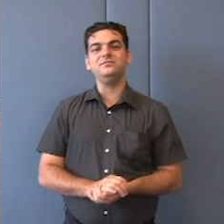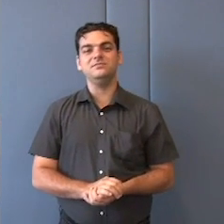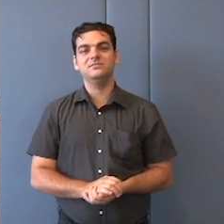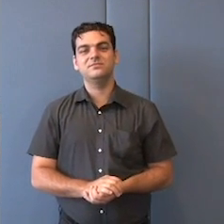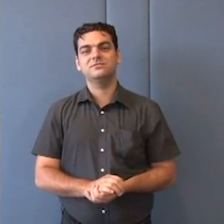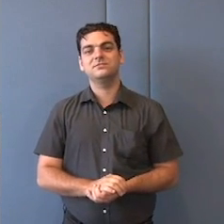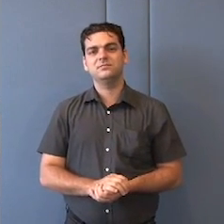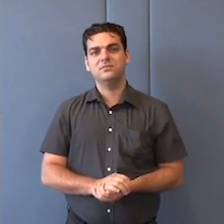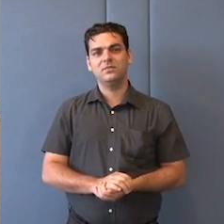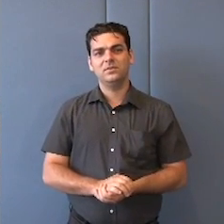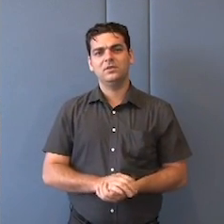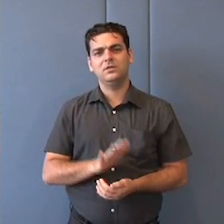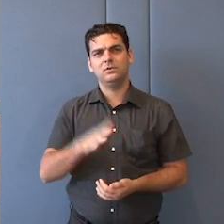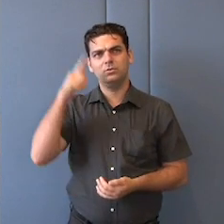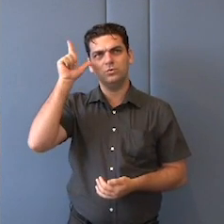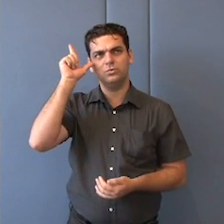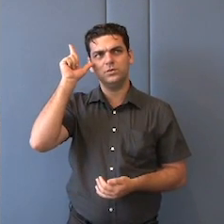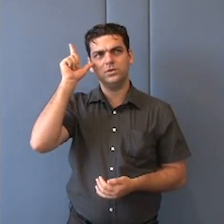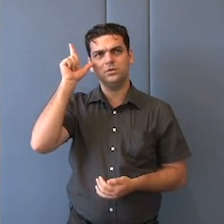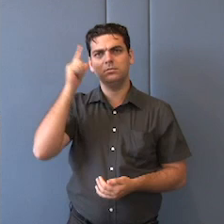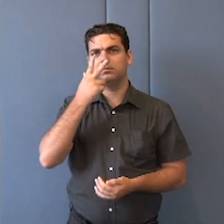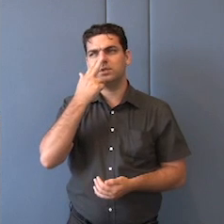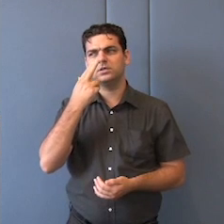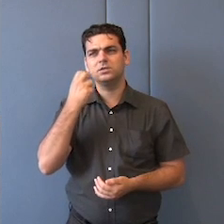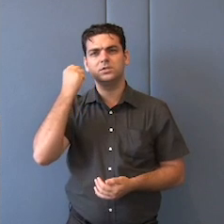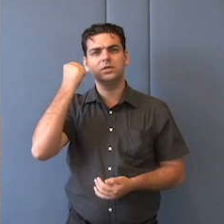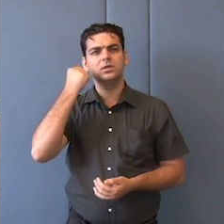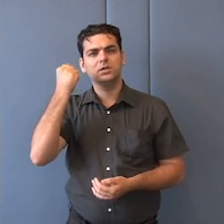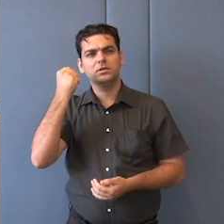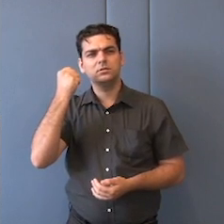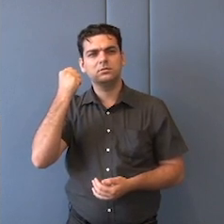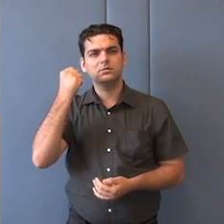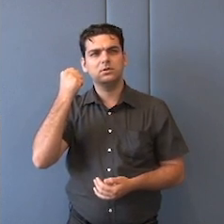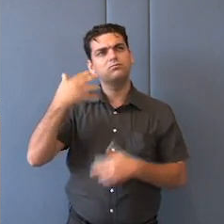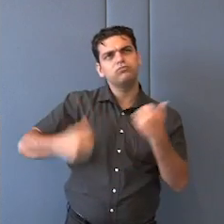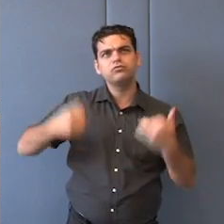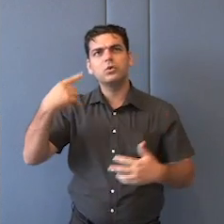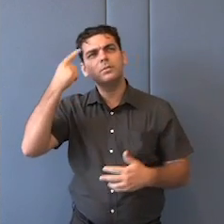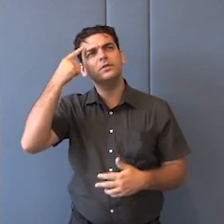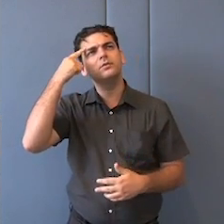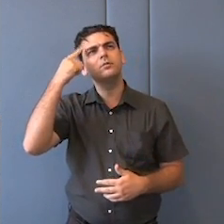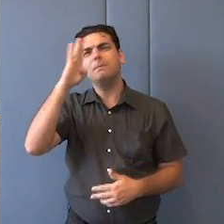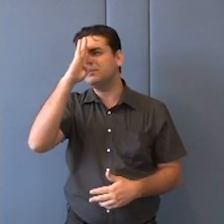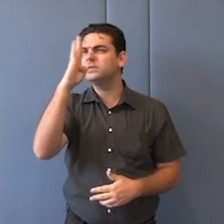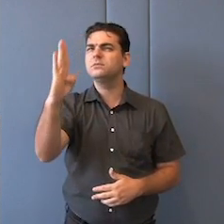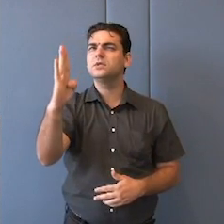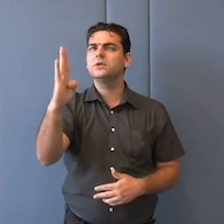Bem, ontem, na audiência que eu tive no Senado, eu falei um pouco sobre a questão dos princípios